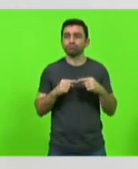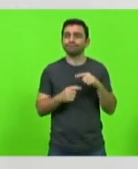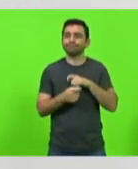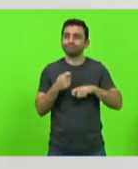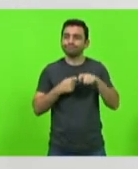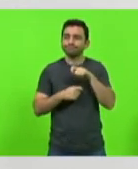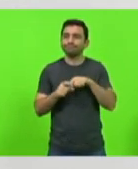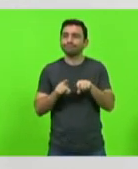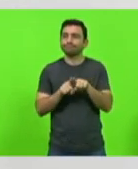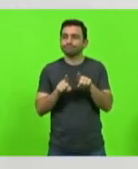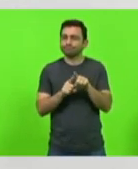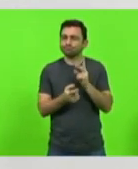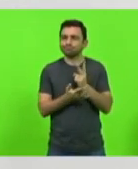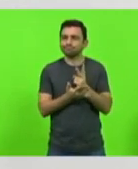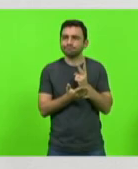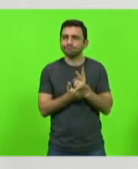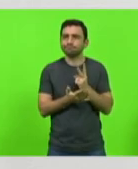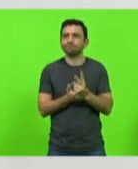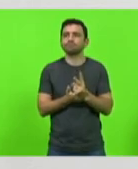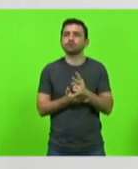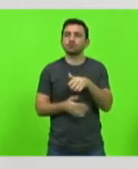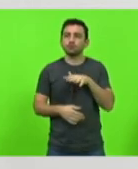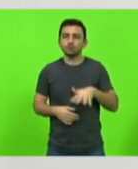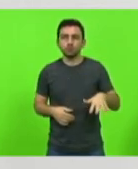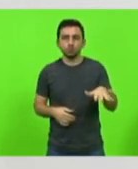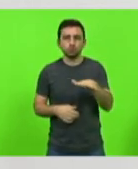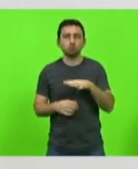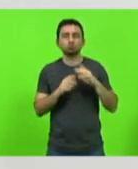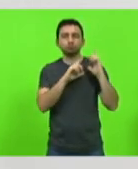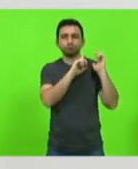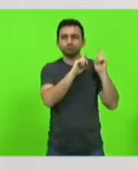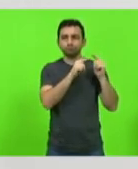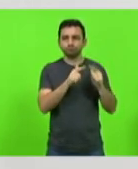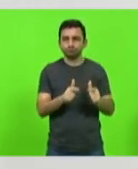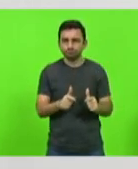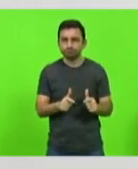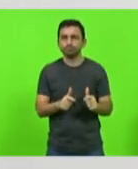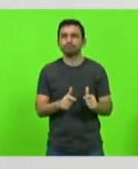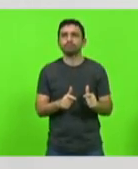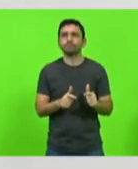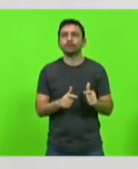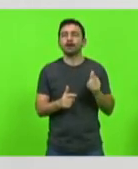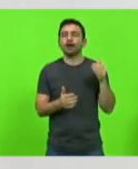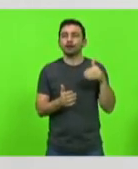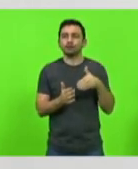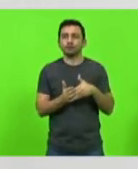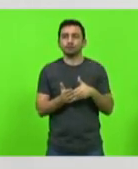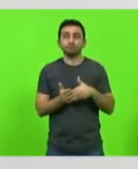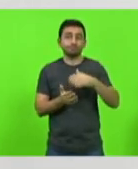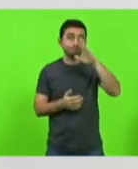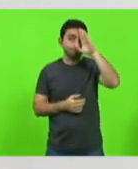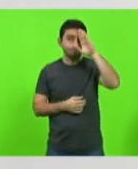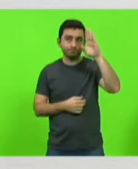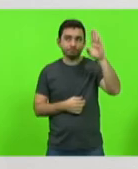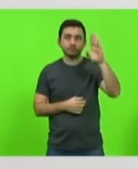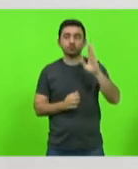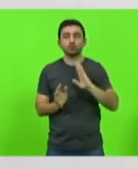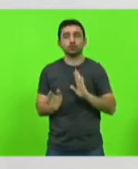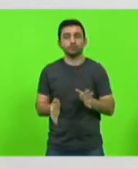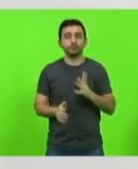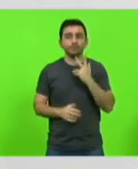preservação das nossas tradições principalmente como eu disse da